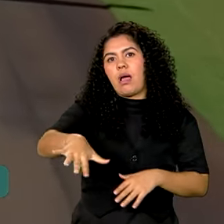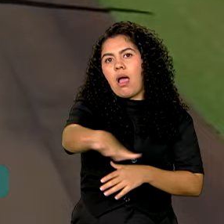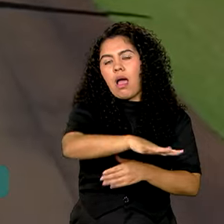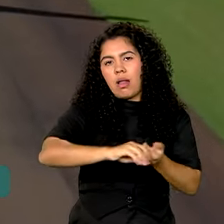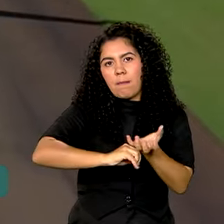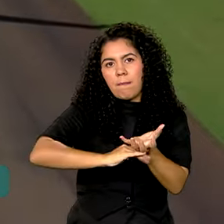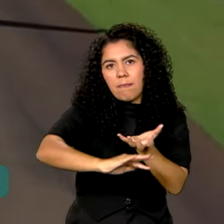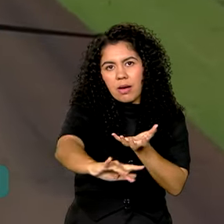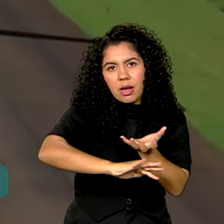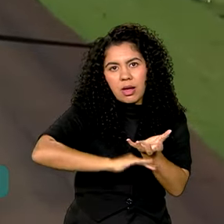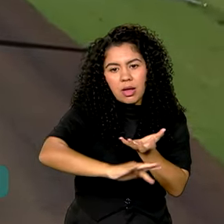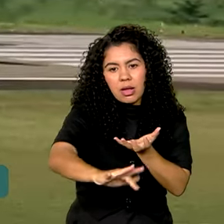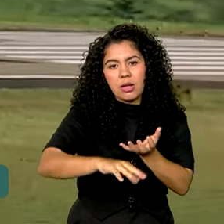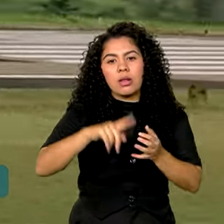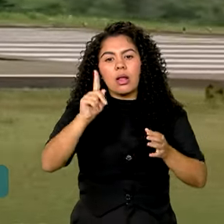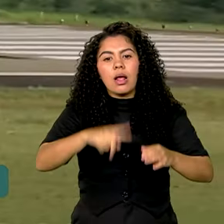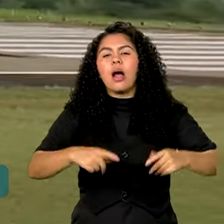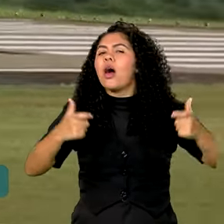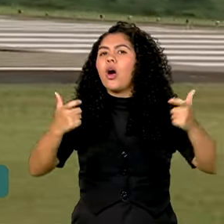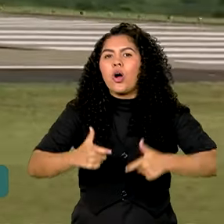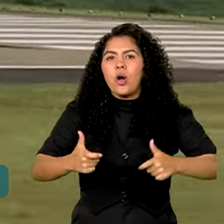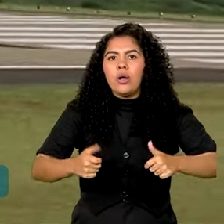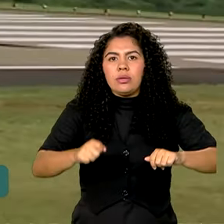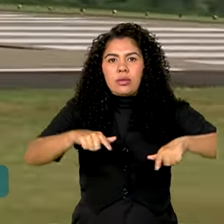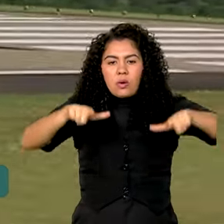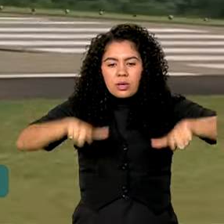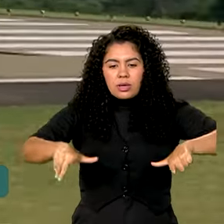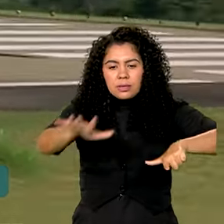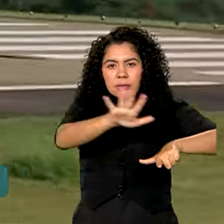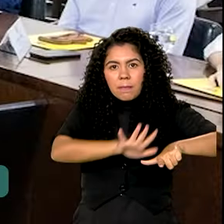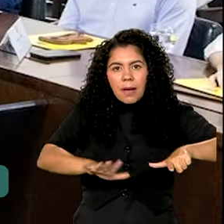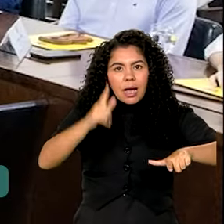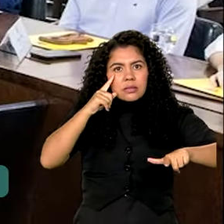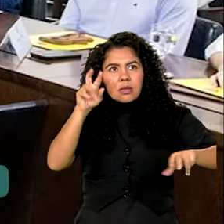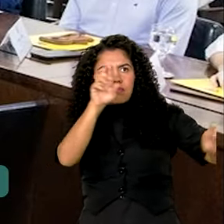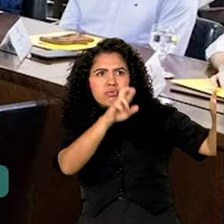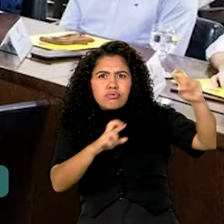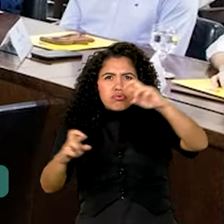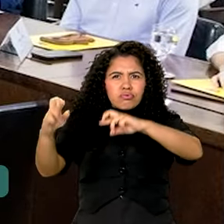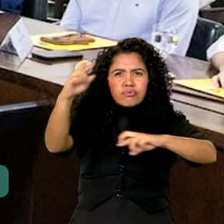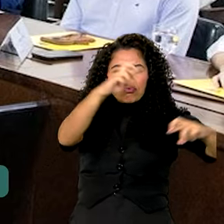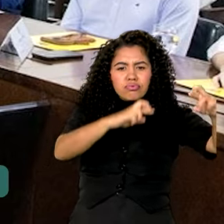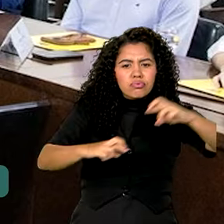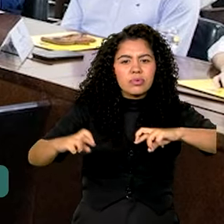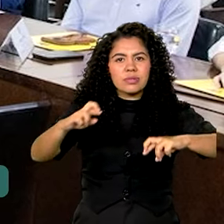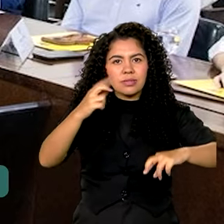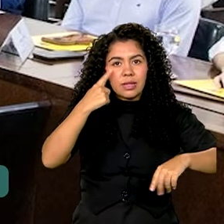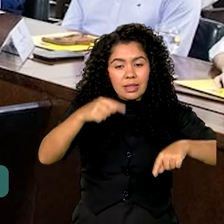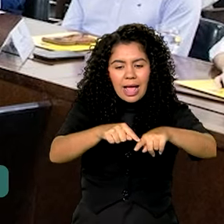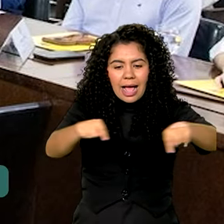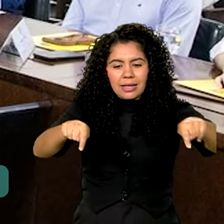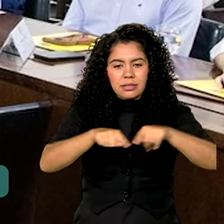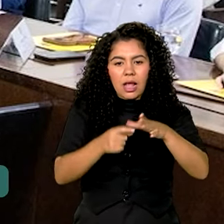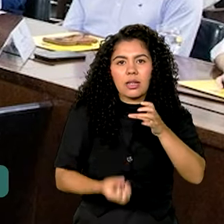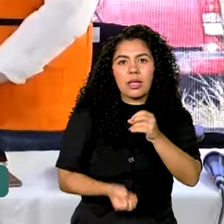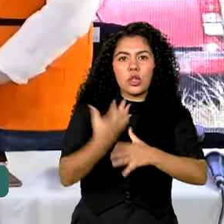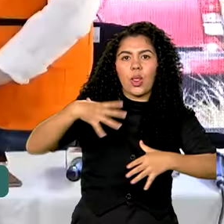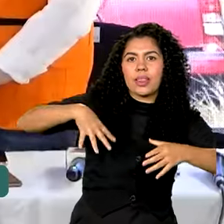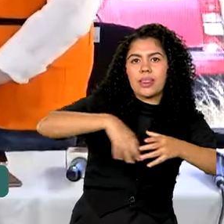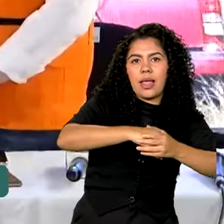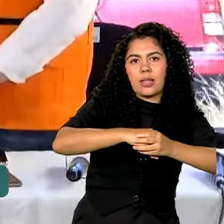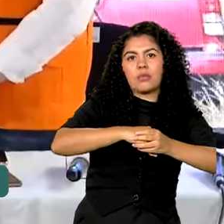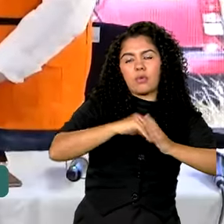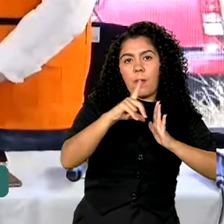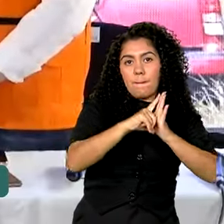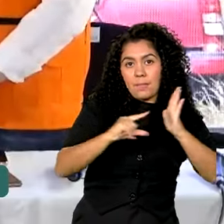monitoradas pelo Centro Integrado de Coordenação Operacional Nacional e pela Sala de Situação criada no Palácio do Planalto. O que